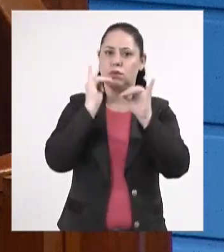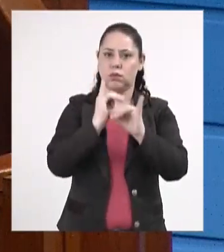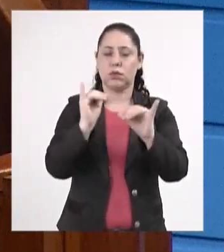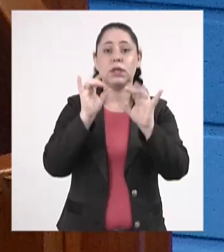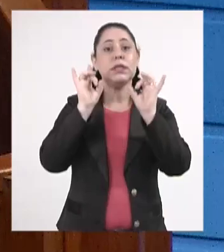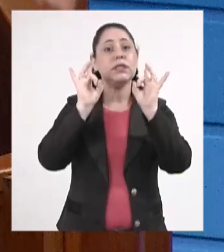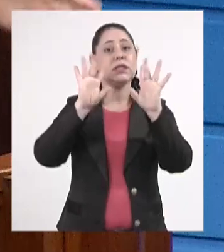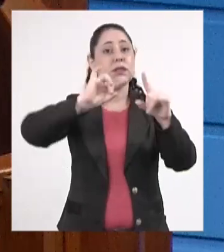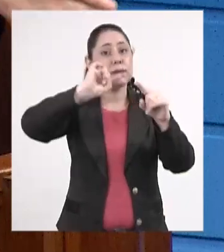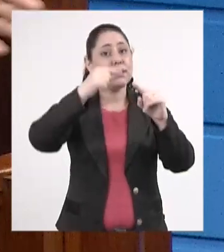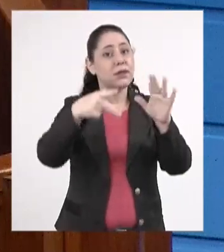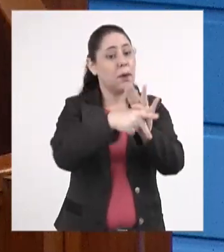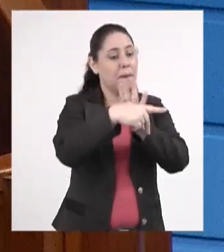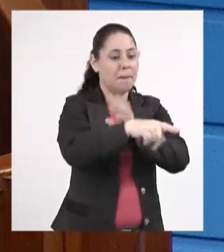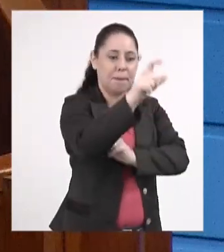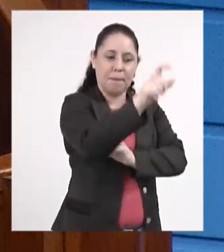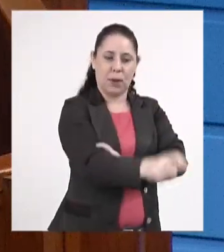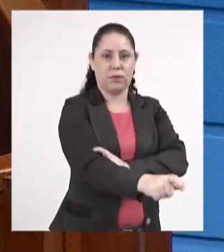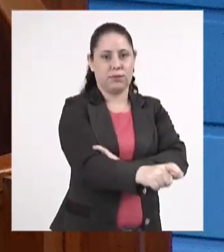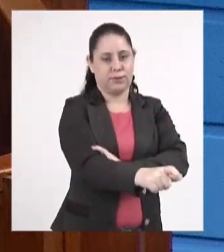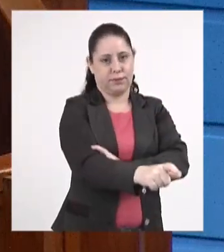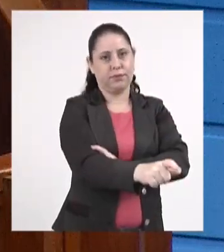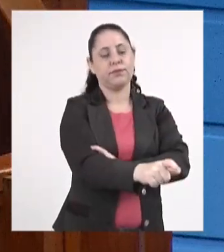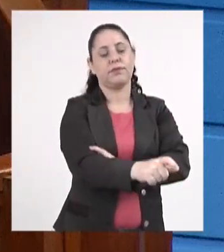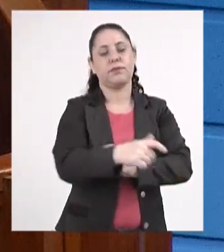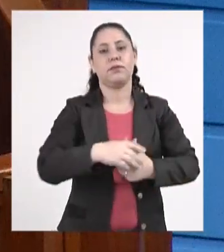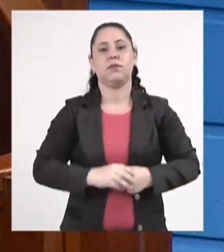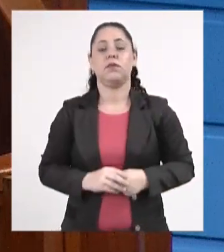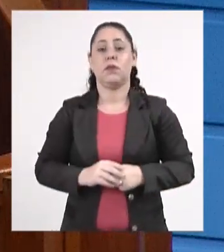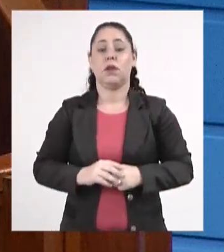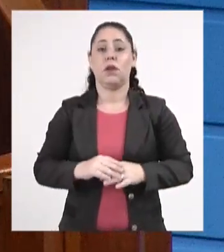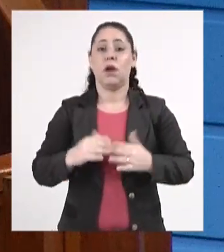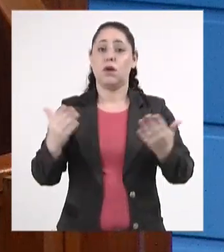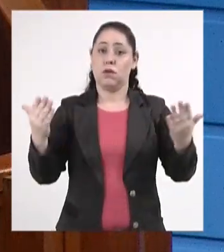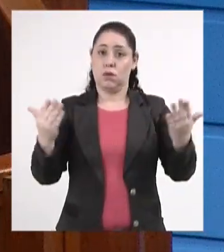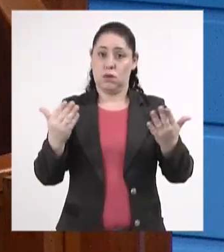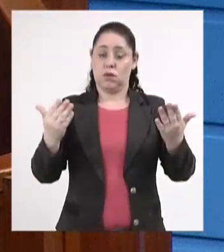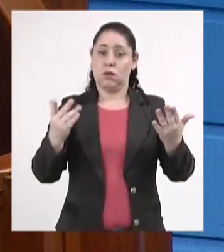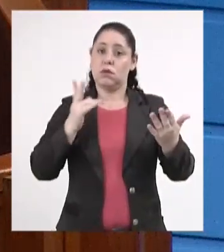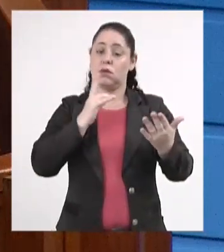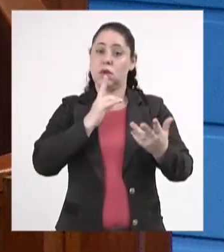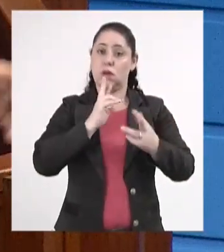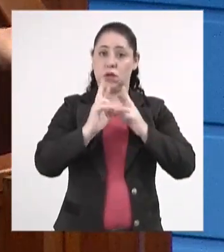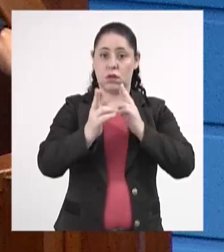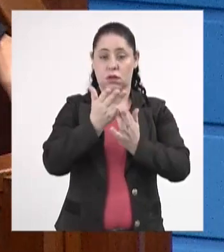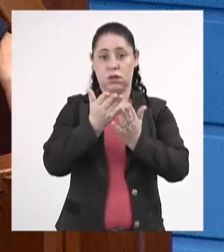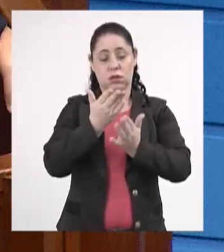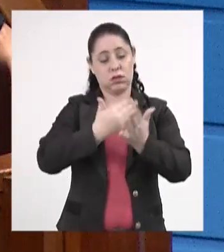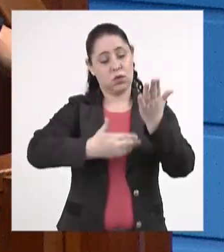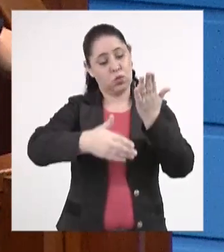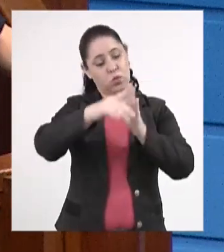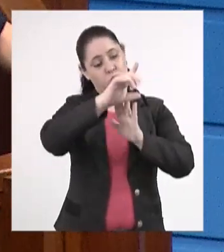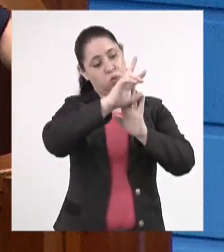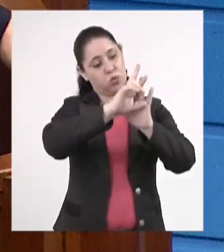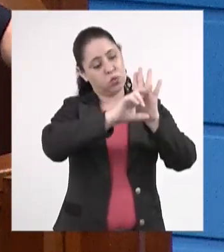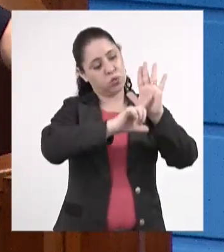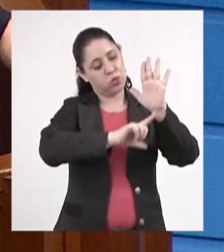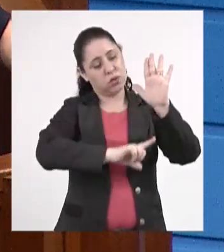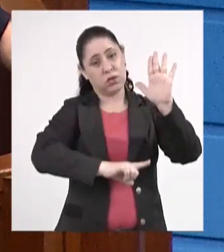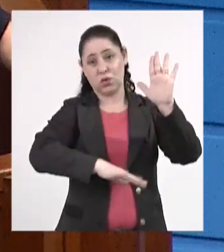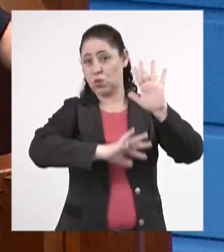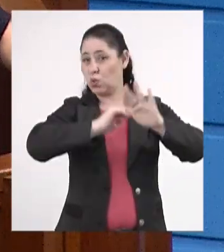específicas sobre esses casos. Agora, com relação a essa listagem dos